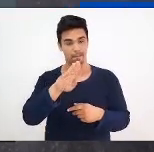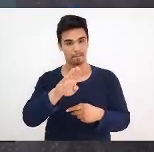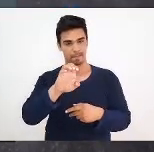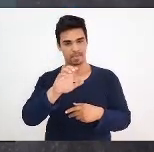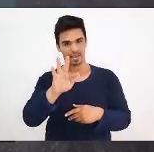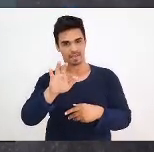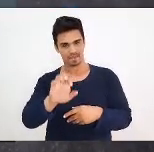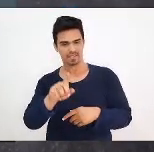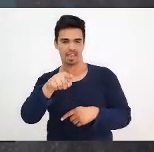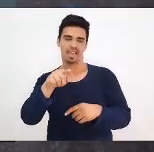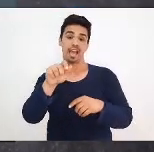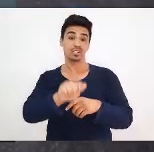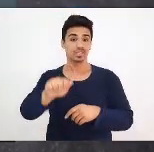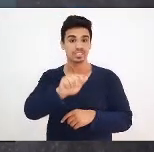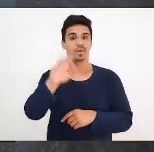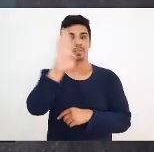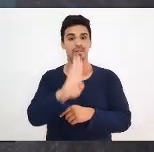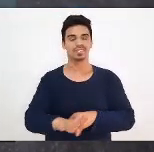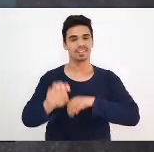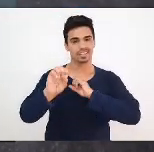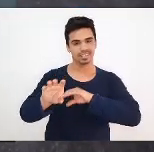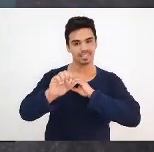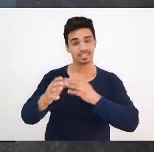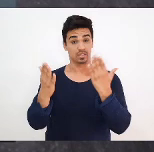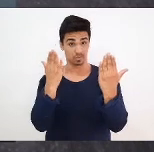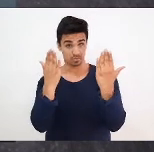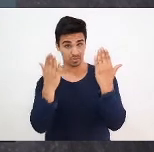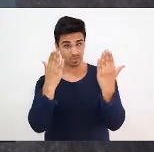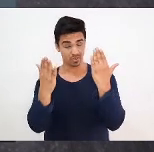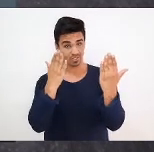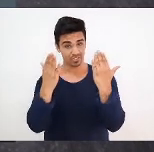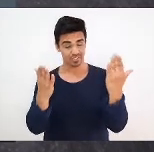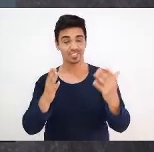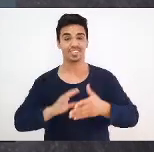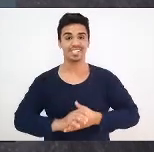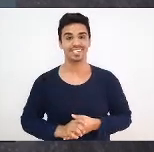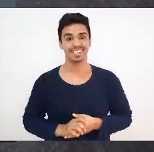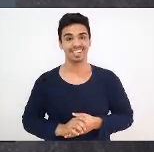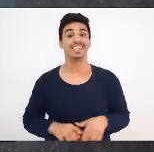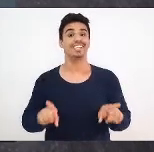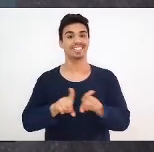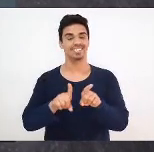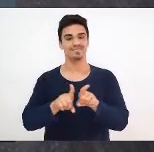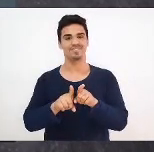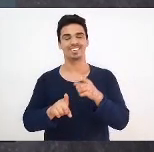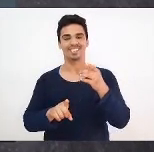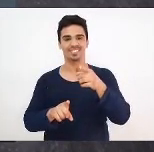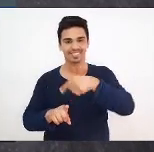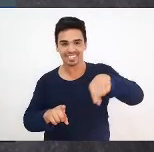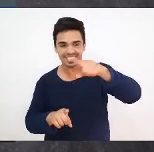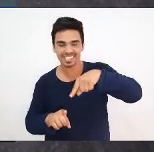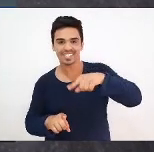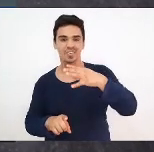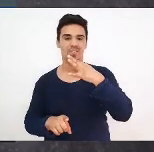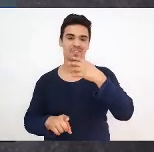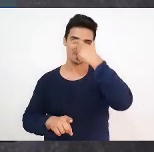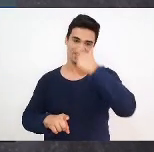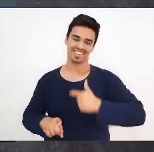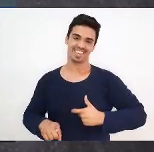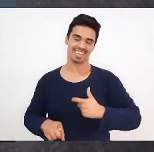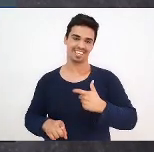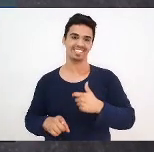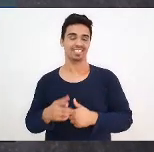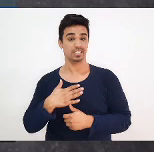em Psicologia, acho que a maioria de vocês já me conhecem, eu sou Ana Sandra Fernandes, presidente do